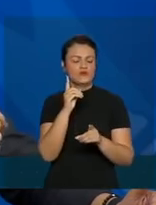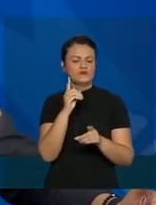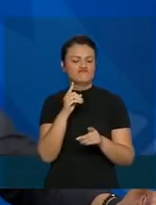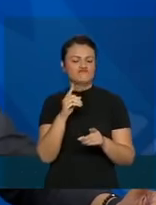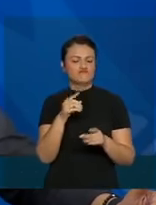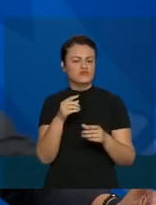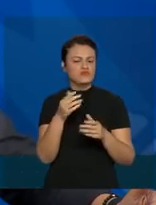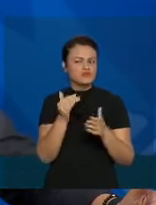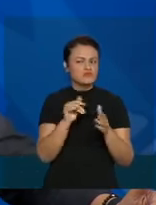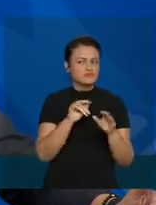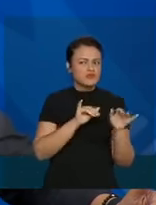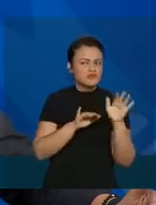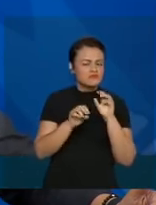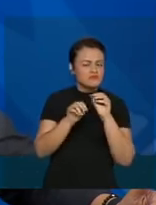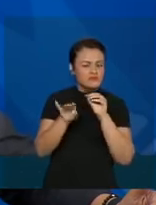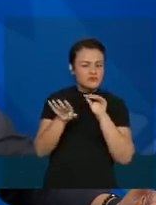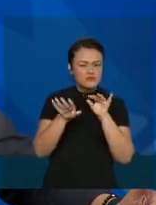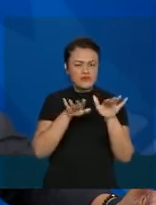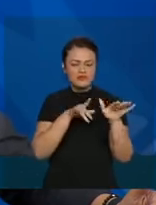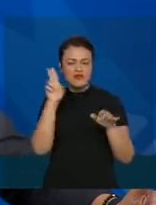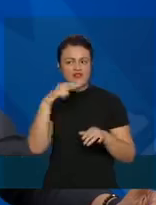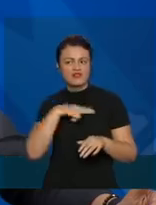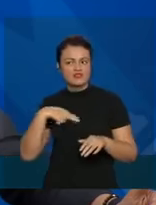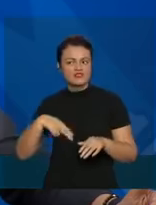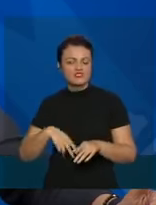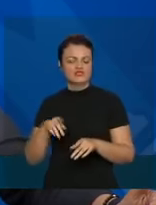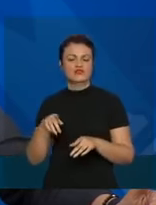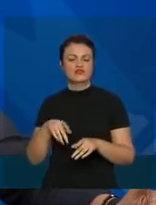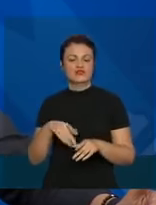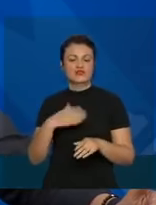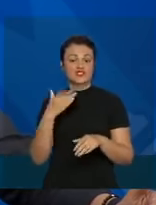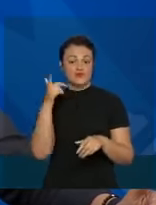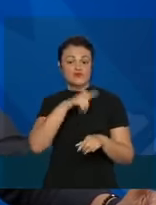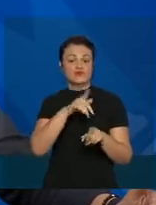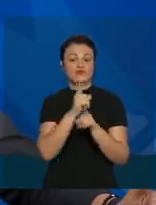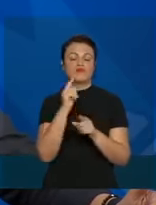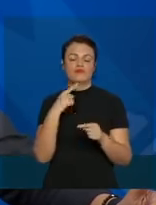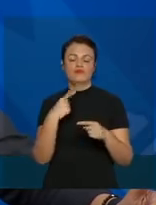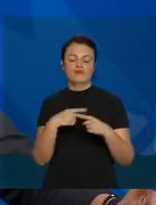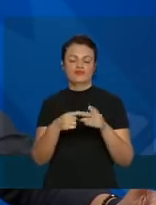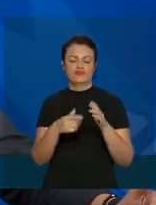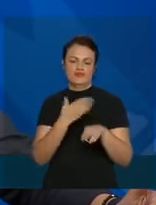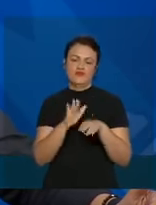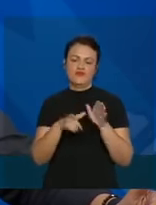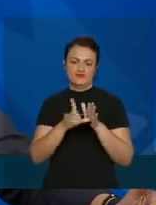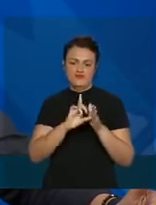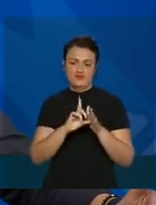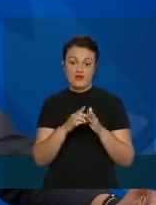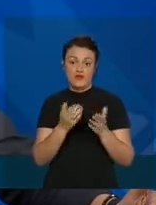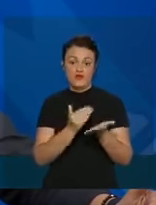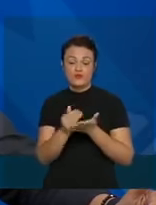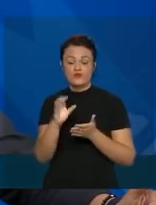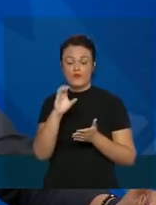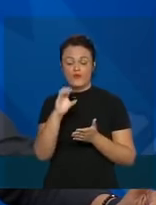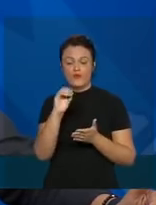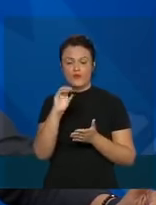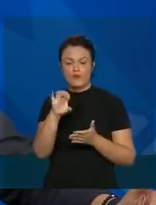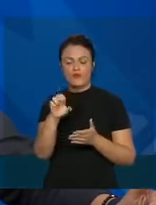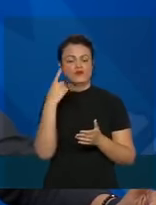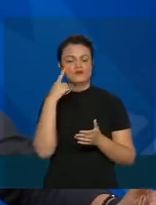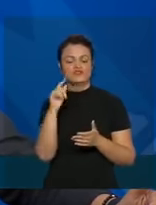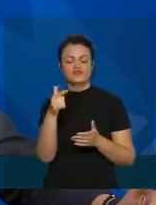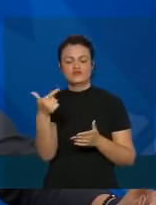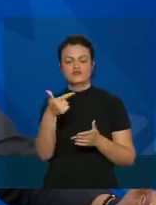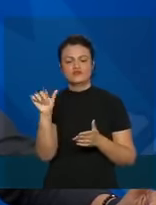primeiros rumores na China. Implantamos o COI, o Centro de Operação de Emergência, no dia 22 de